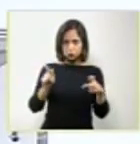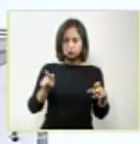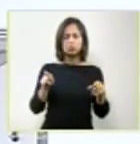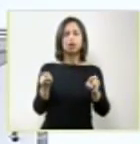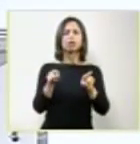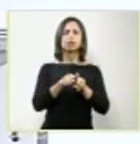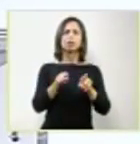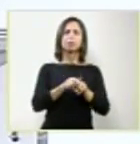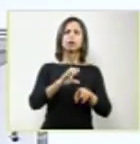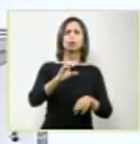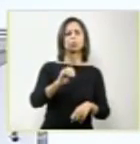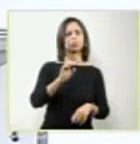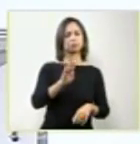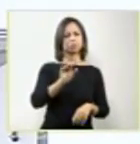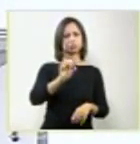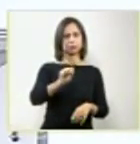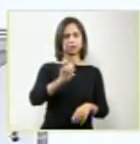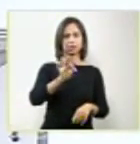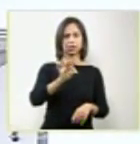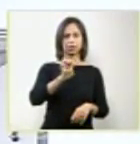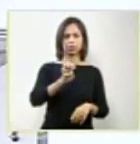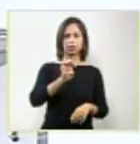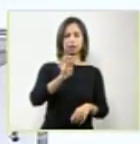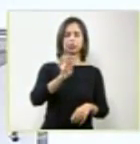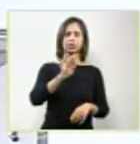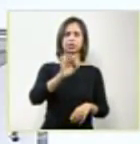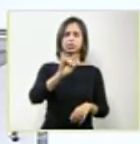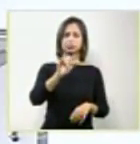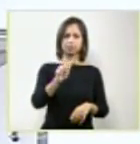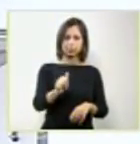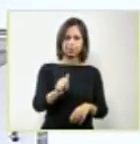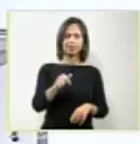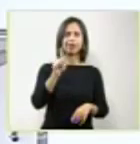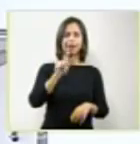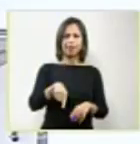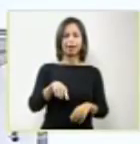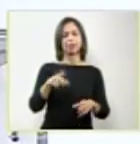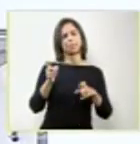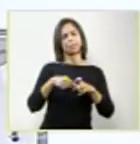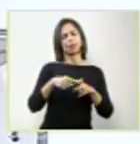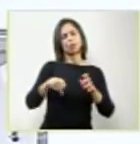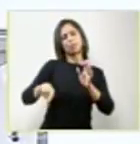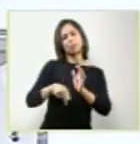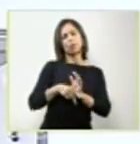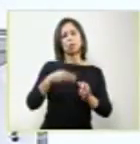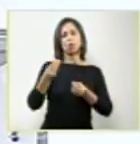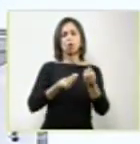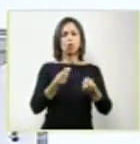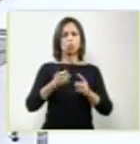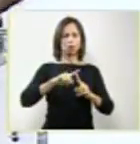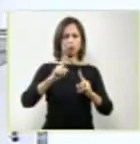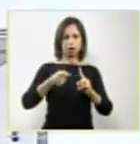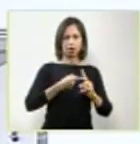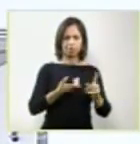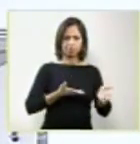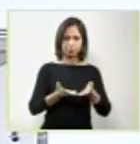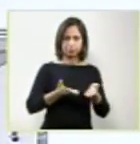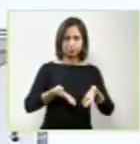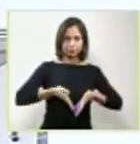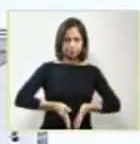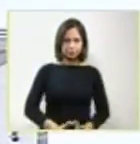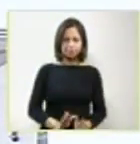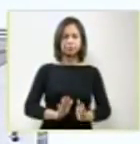mexer com a prática, ele mexe muito também com os princípios éticos milenares que